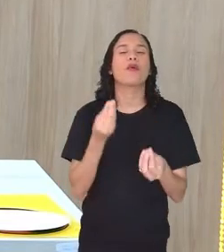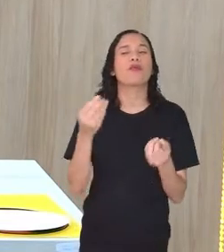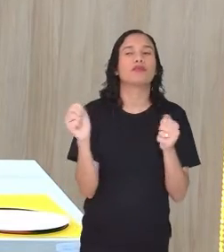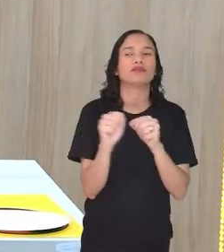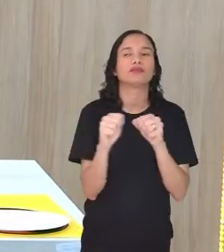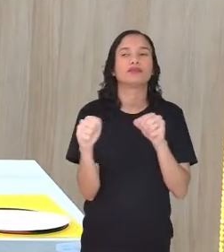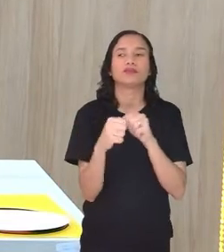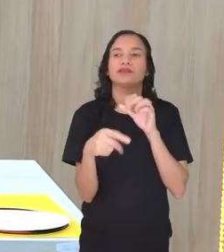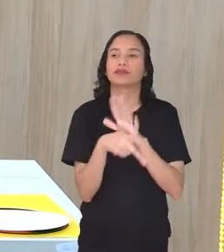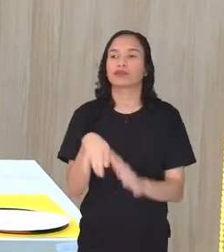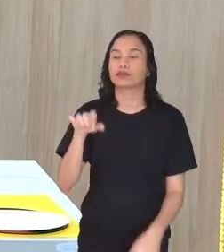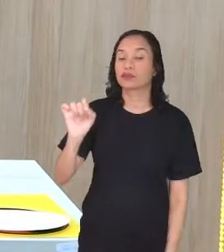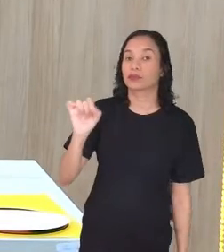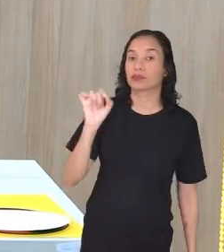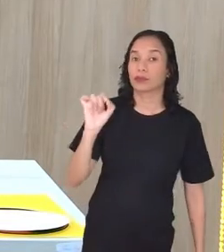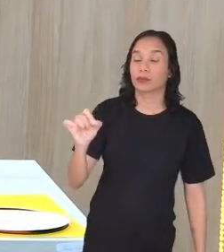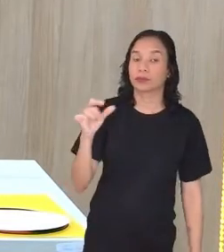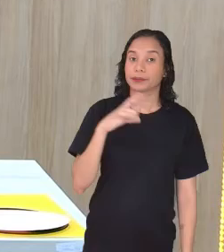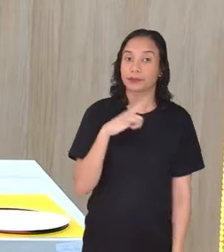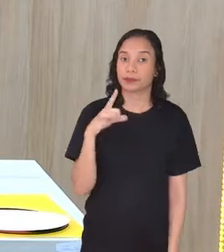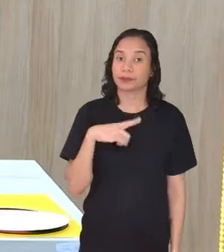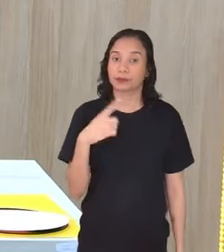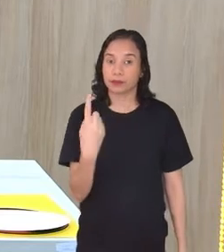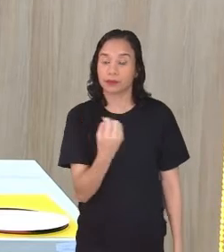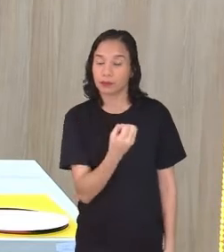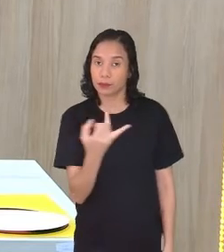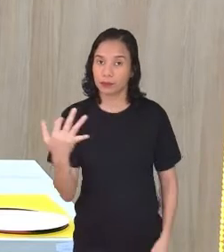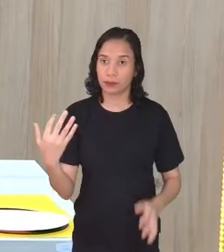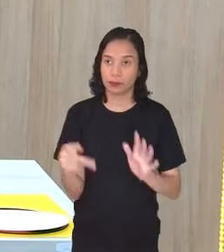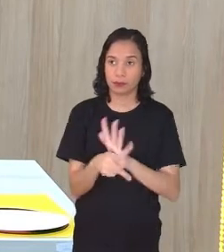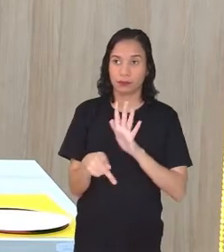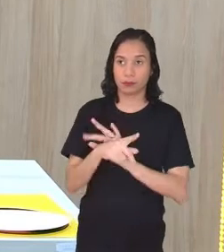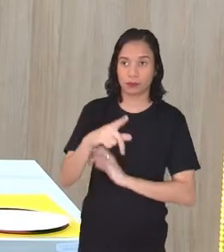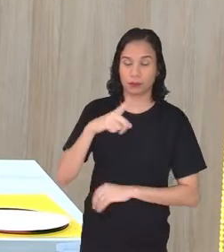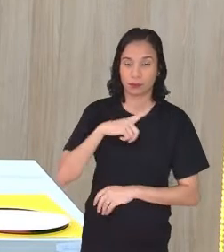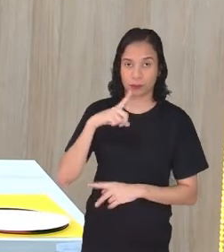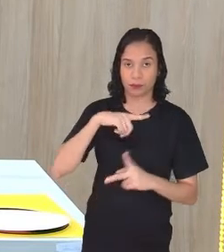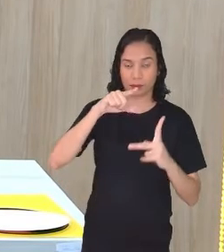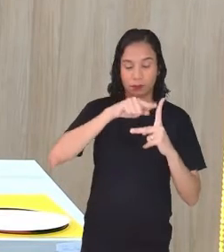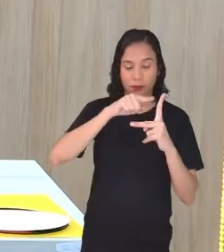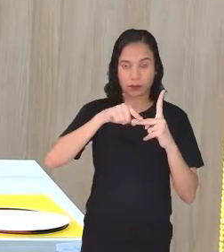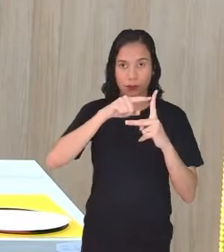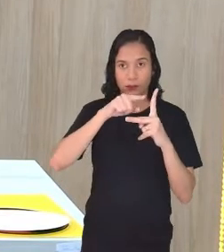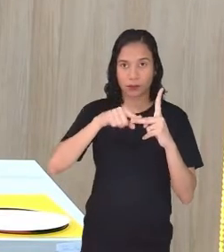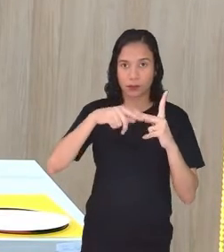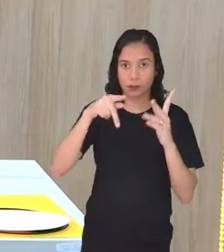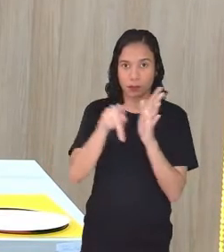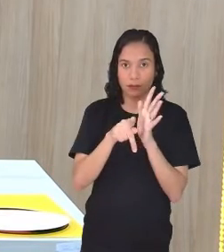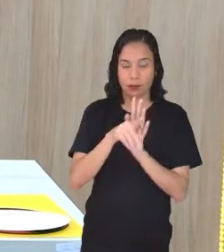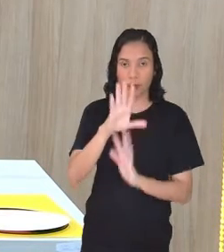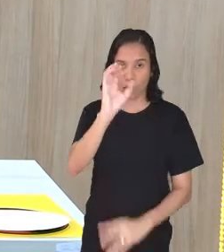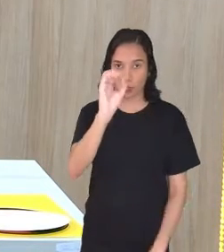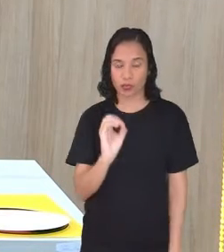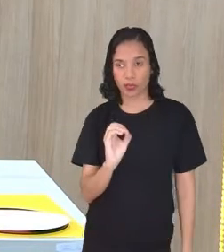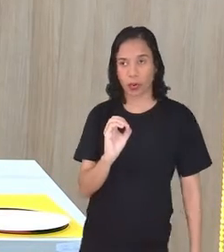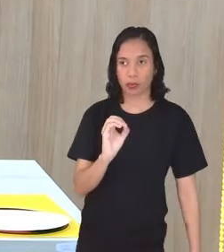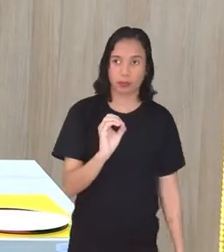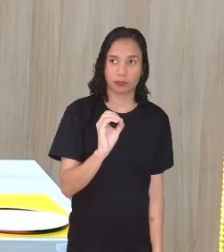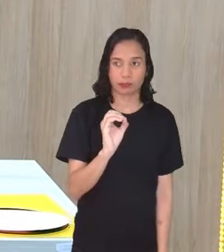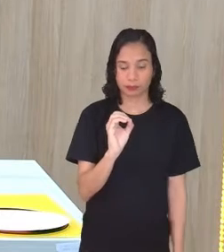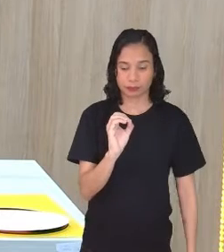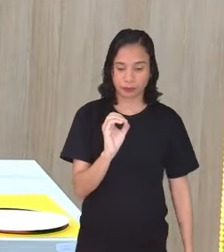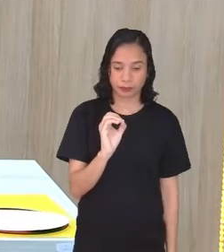um dos lados do ângulo em cima do zero. Vou centrar